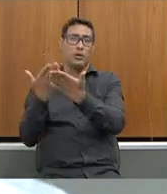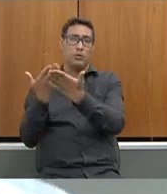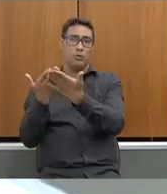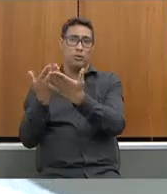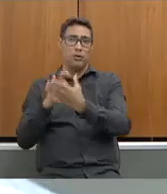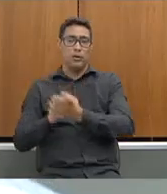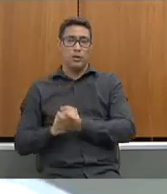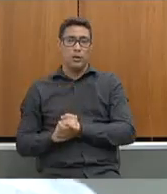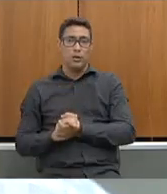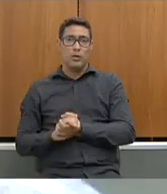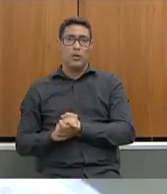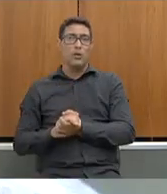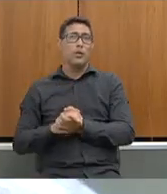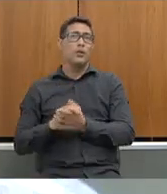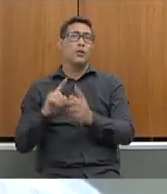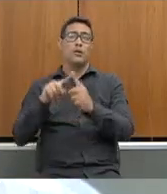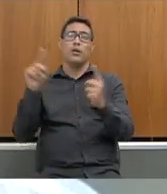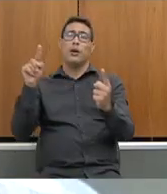que não atingiu